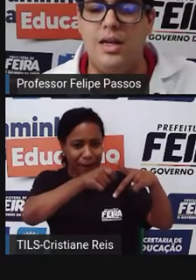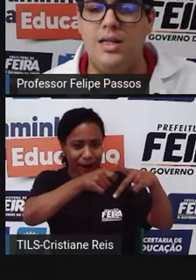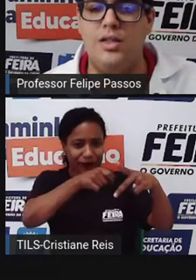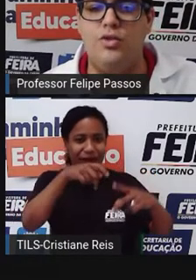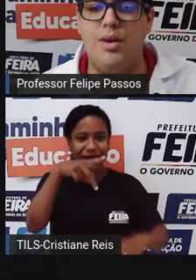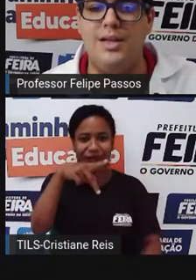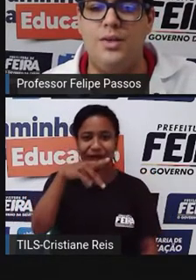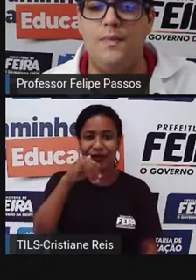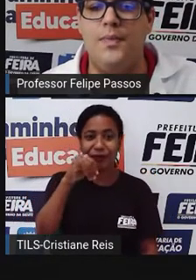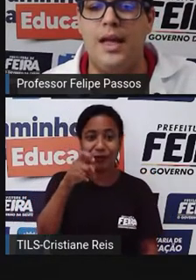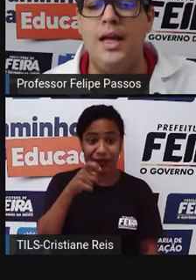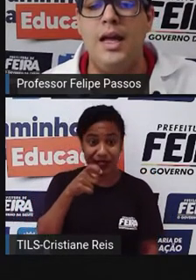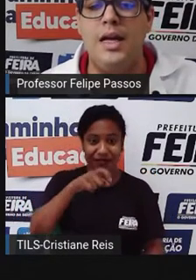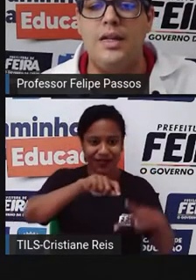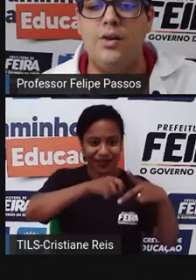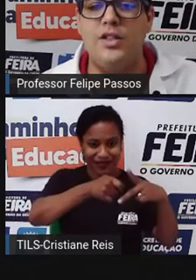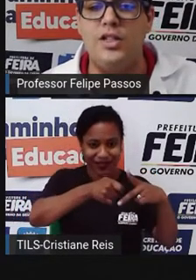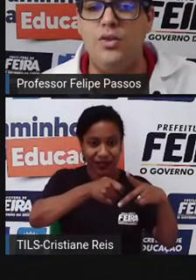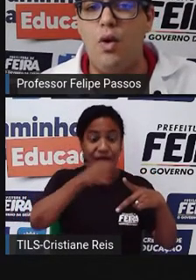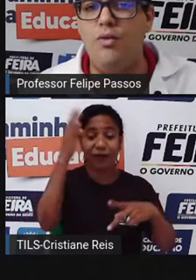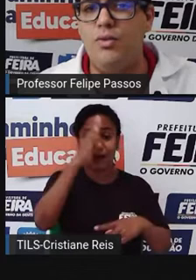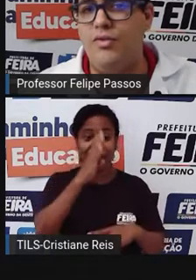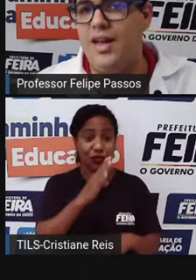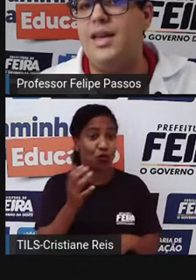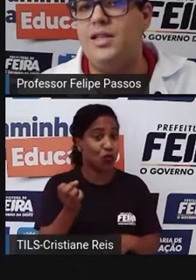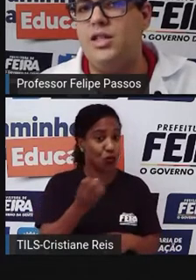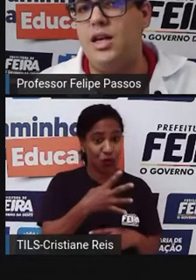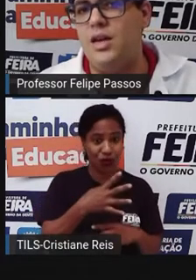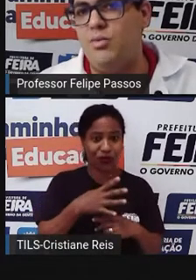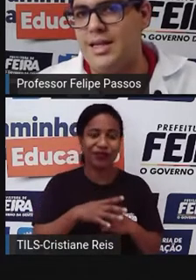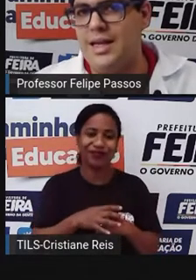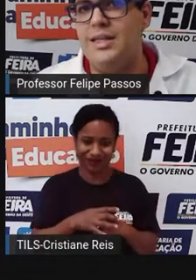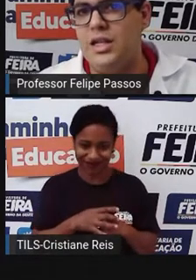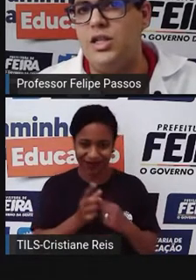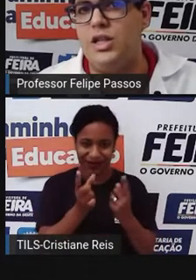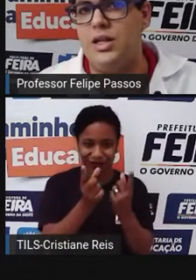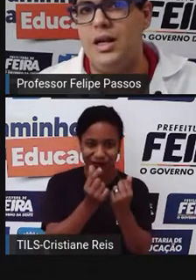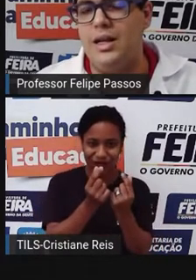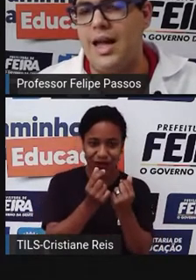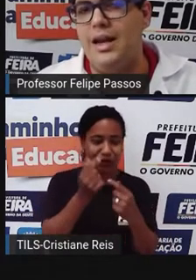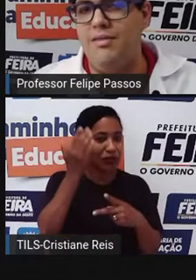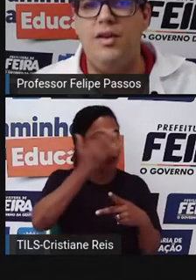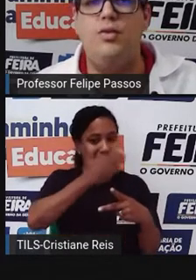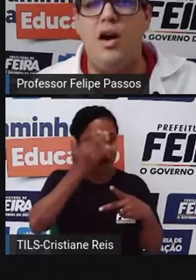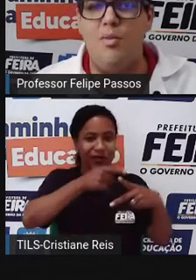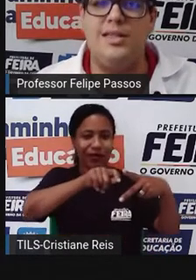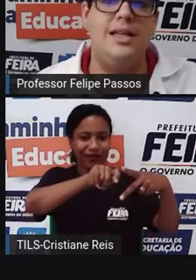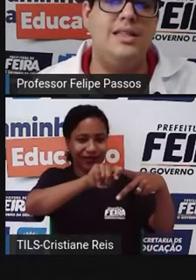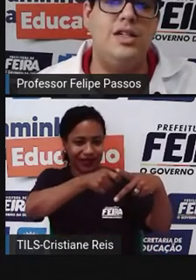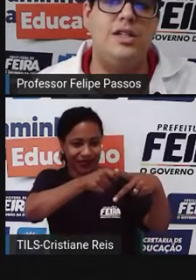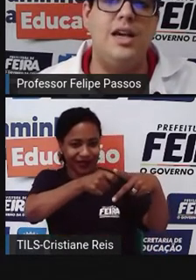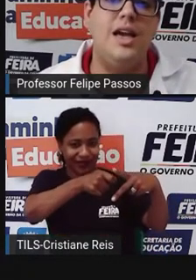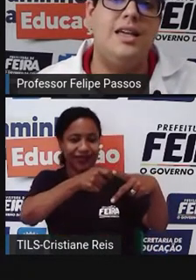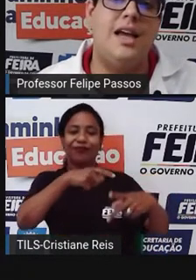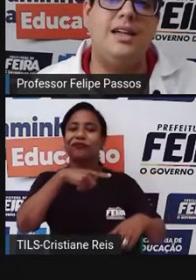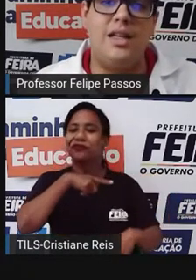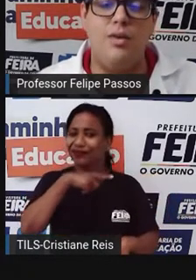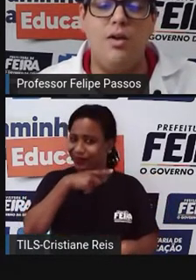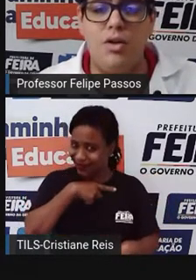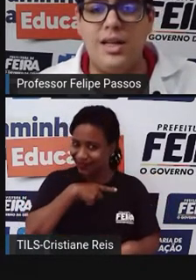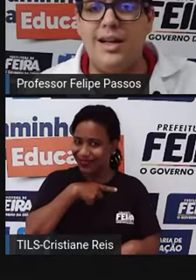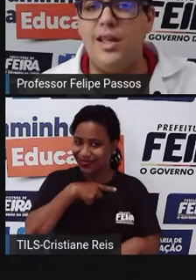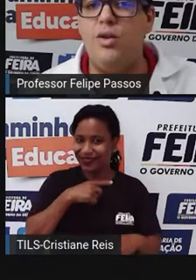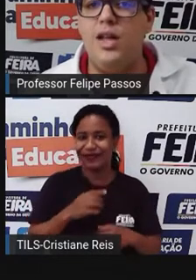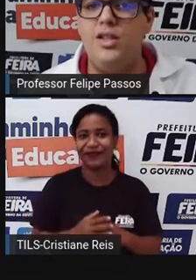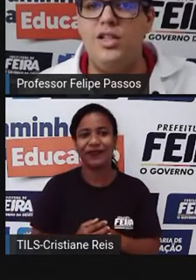aí que existe no Brasil, né? Então a gente não vê esse dinheiro, mas ele existe. Ele tá ali virtual, mas ele existe. E ainda tem